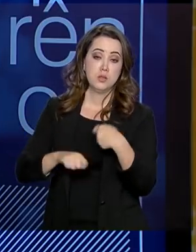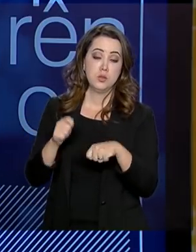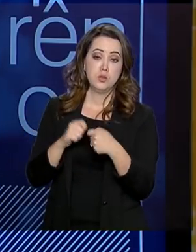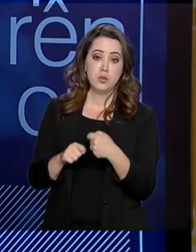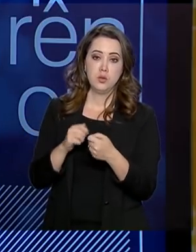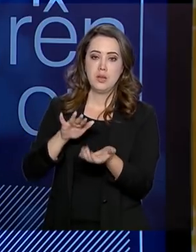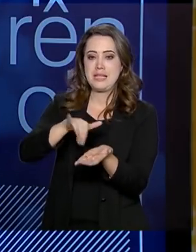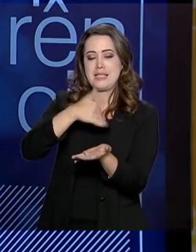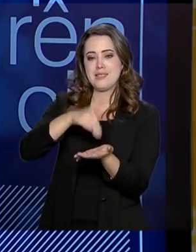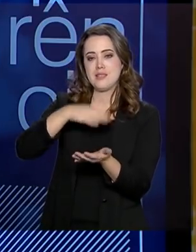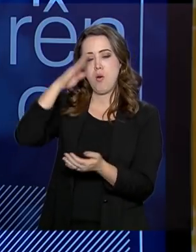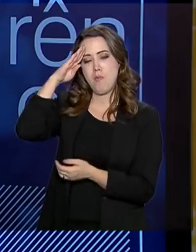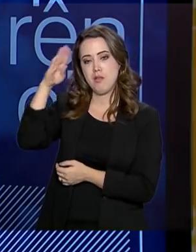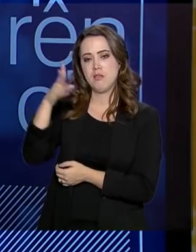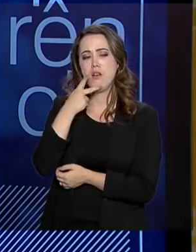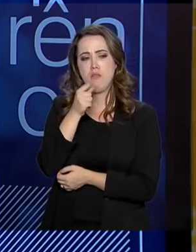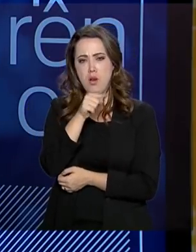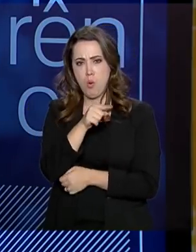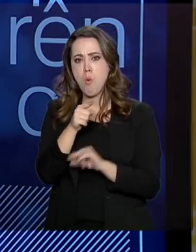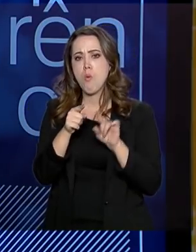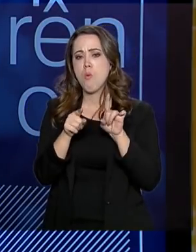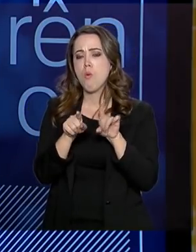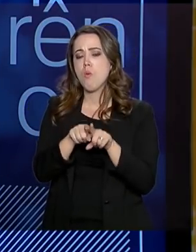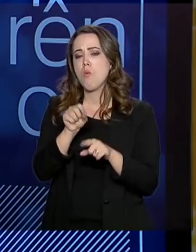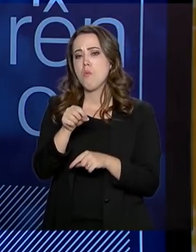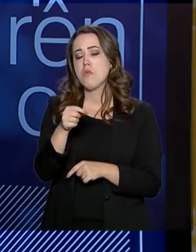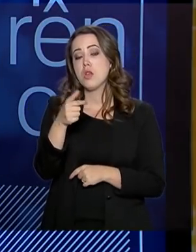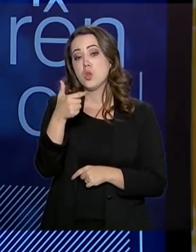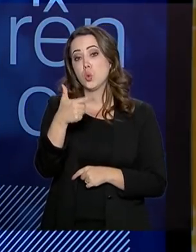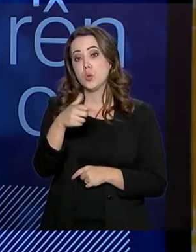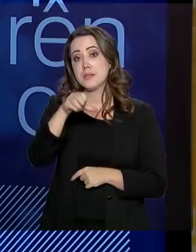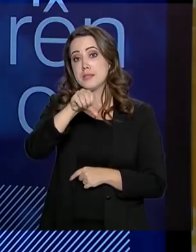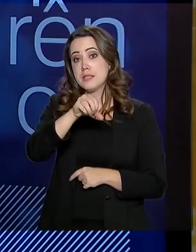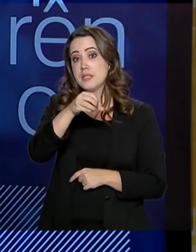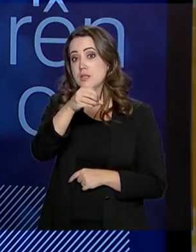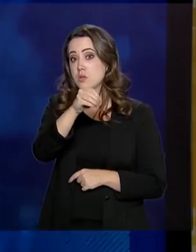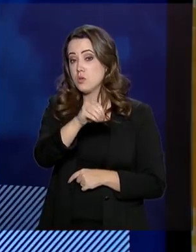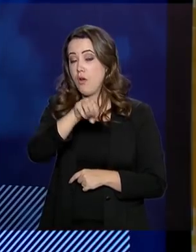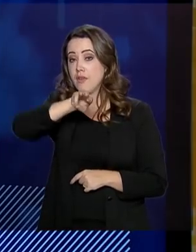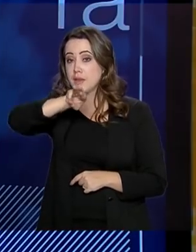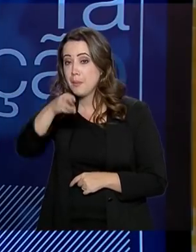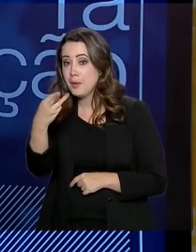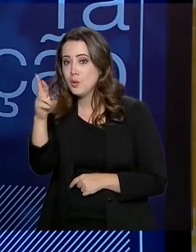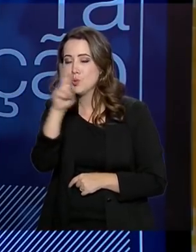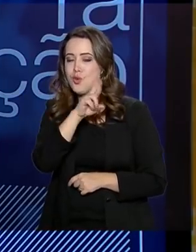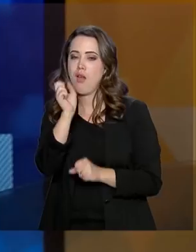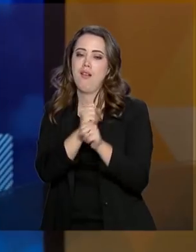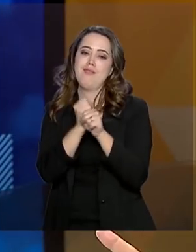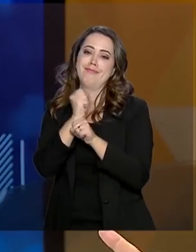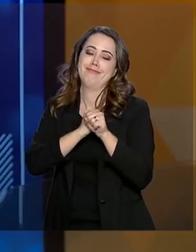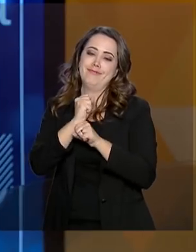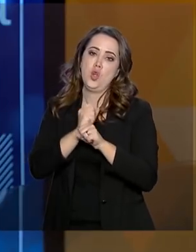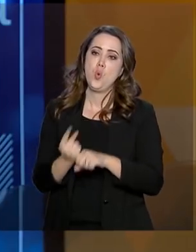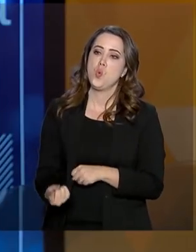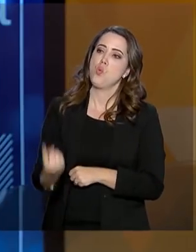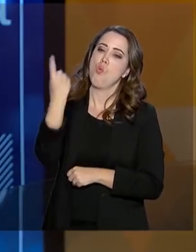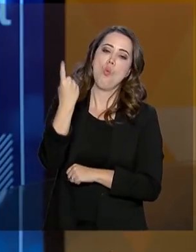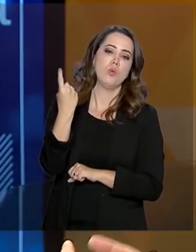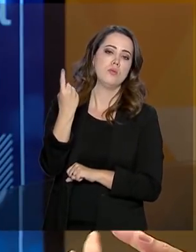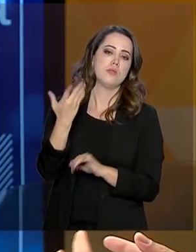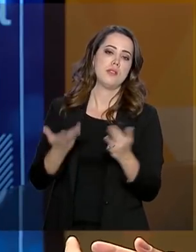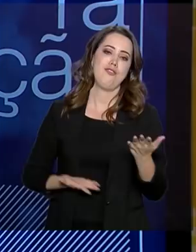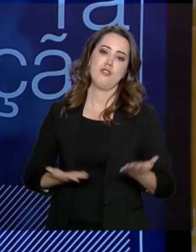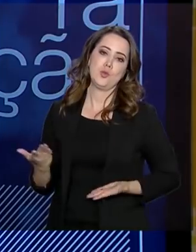alistamento militar, que você citou, Paulo, 290 milhões de reais por ano com um serviço.